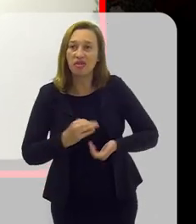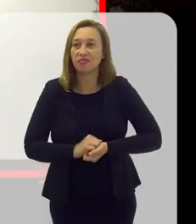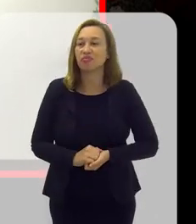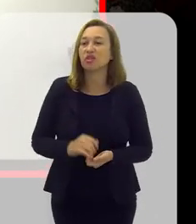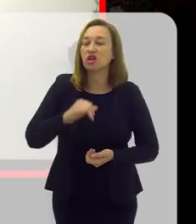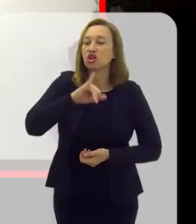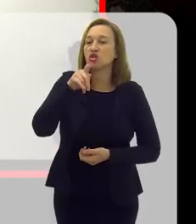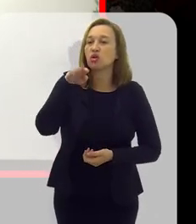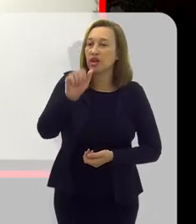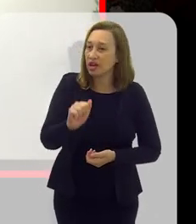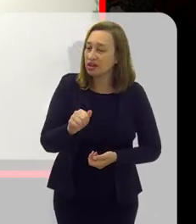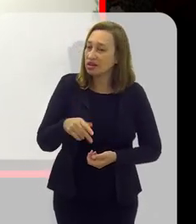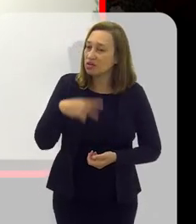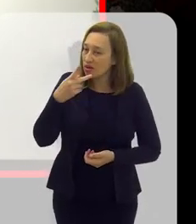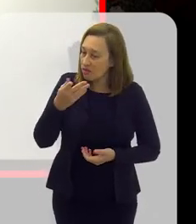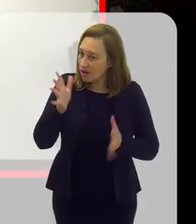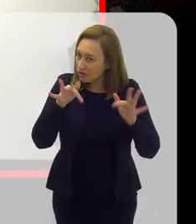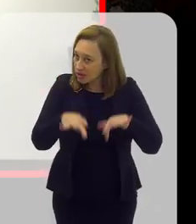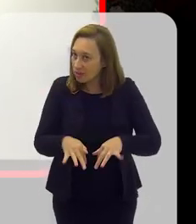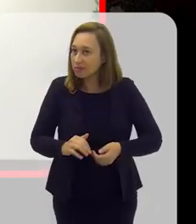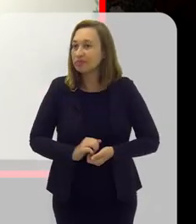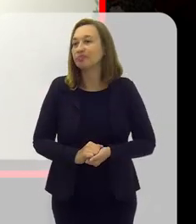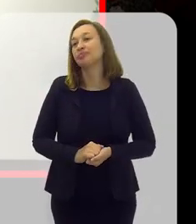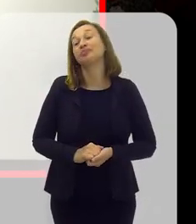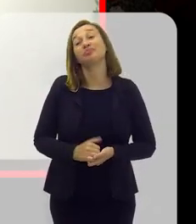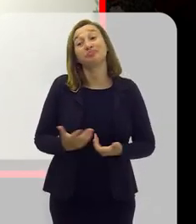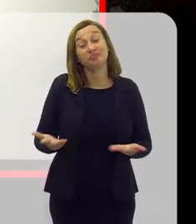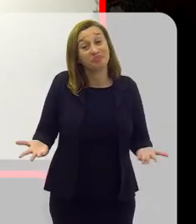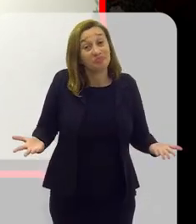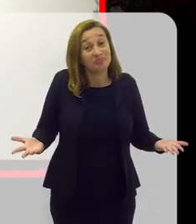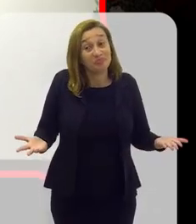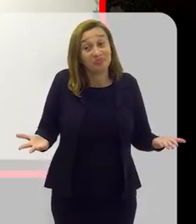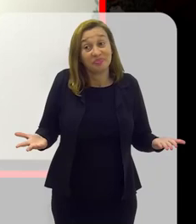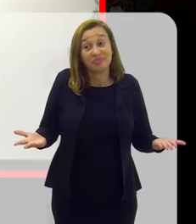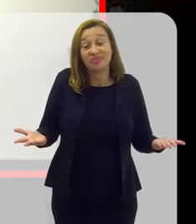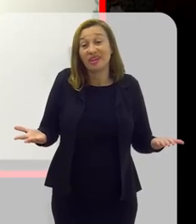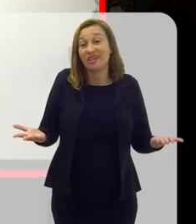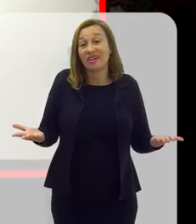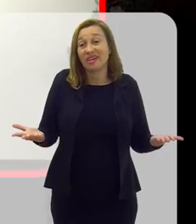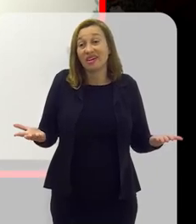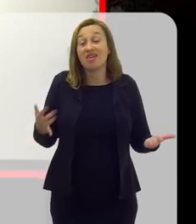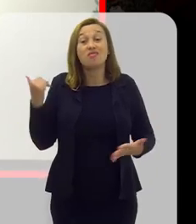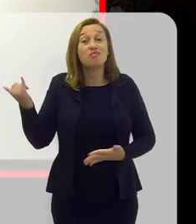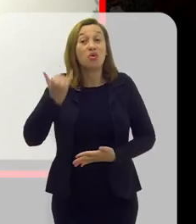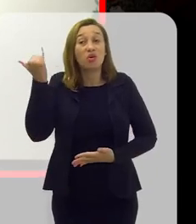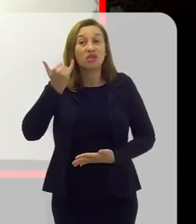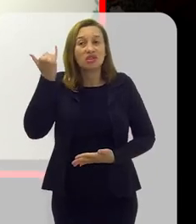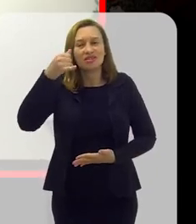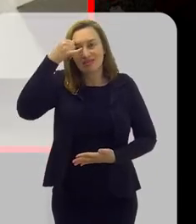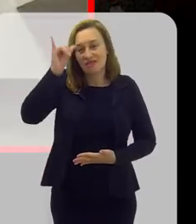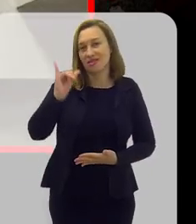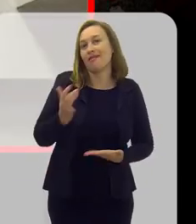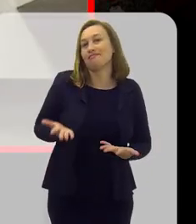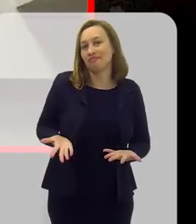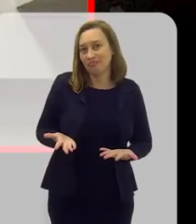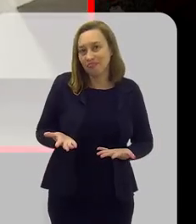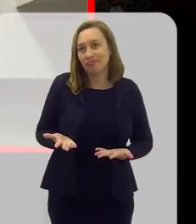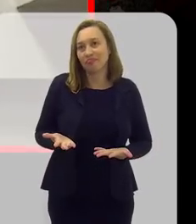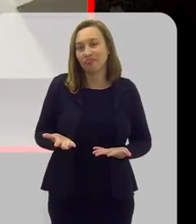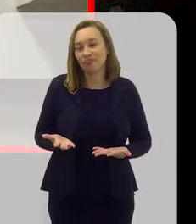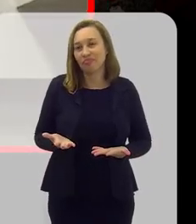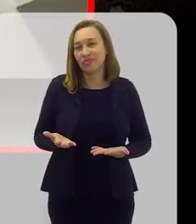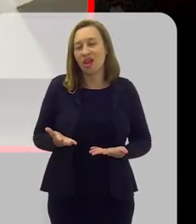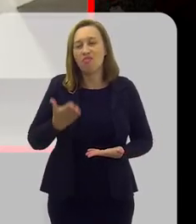Perfeito. Juliana, suas considerações finais? Olha, eu acho que o que fica é a importância da prevenção,